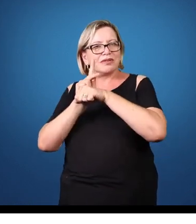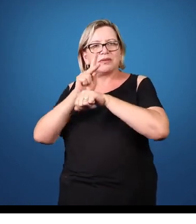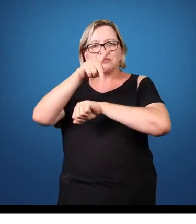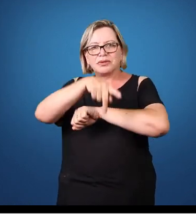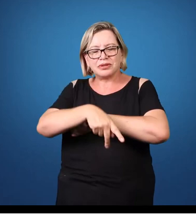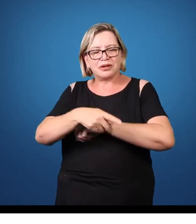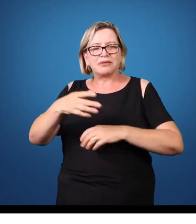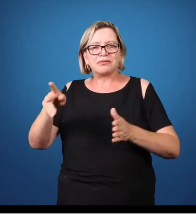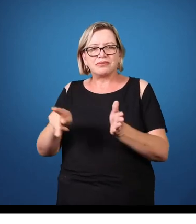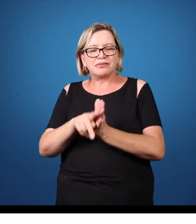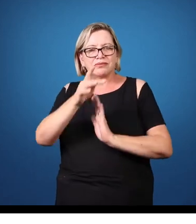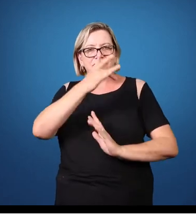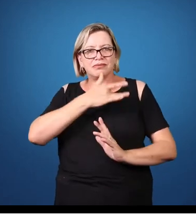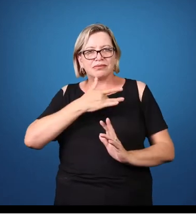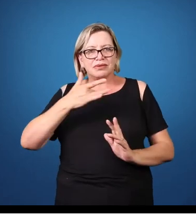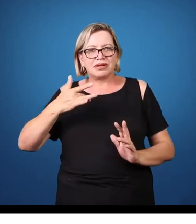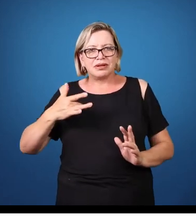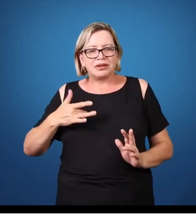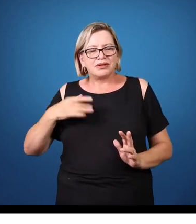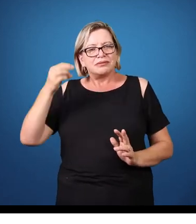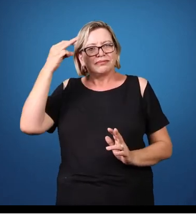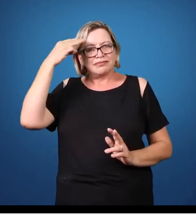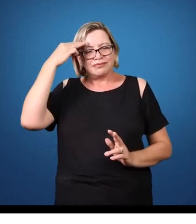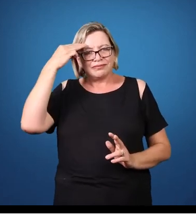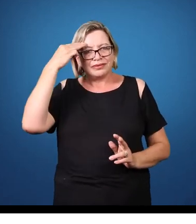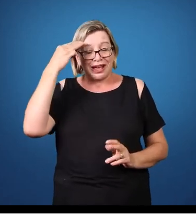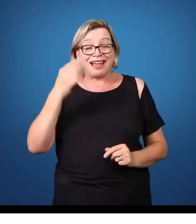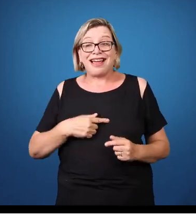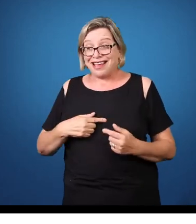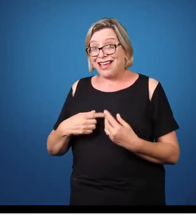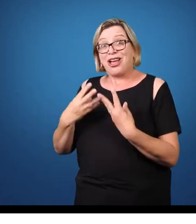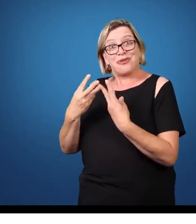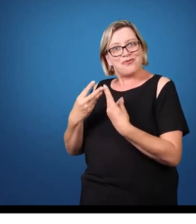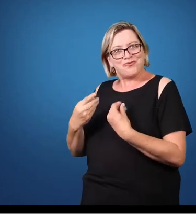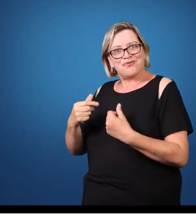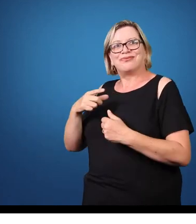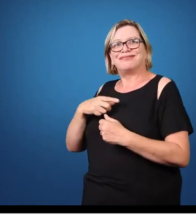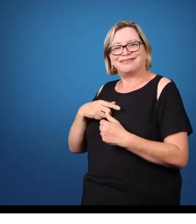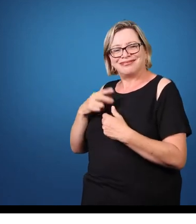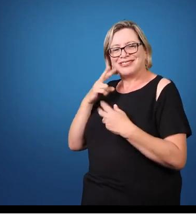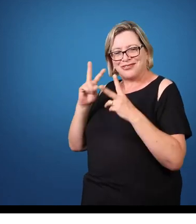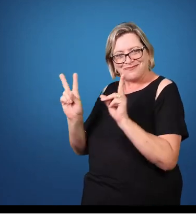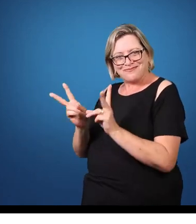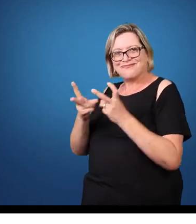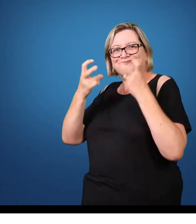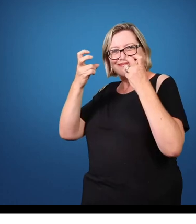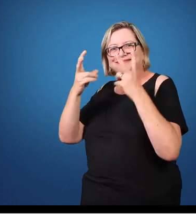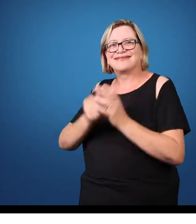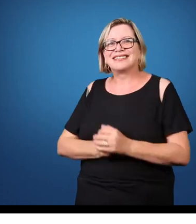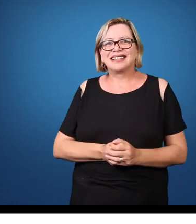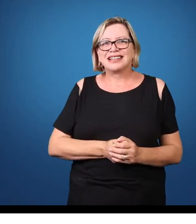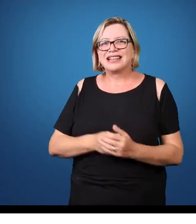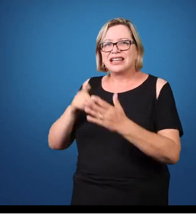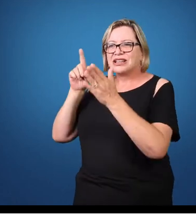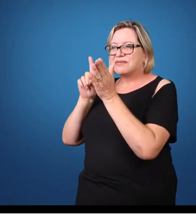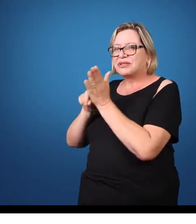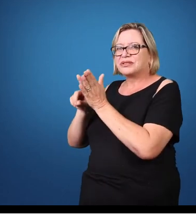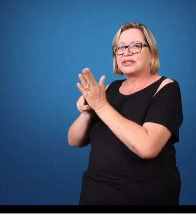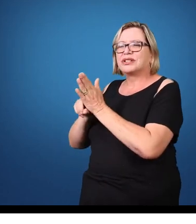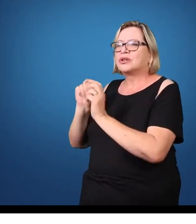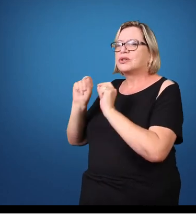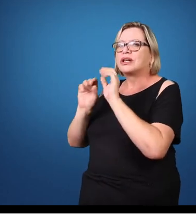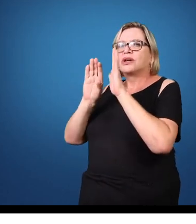e ouvir. Eduardo, o que é o conceito de transtorno mental, também chamado de sofrimento psíquico?